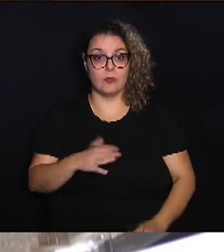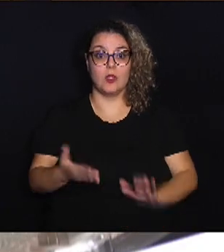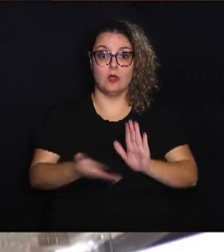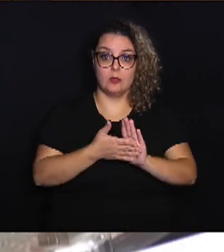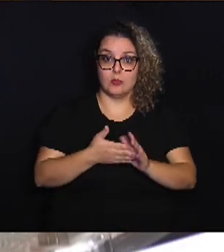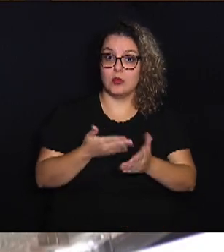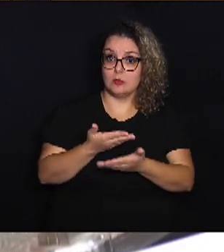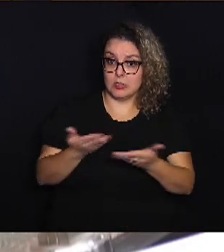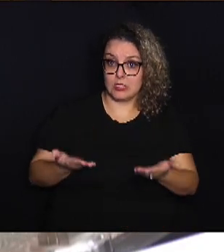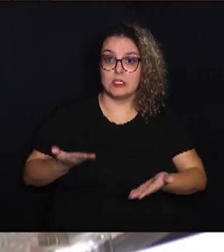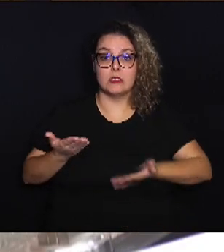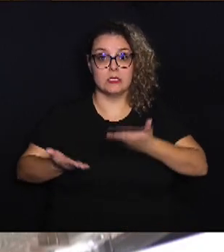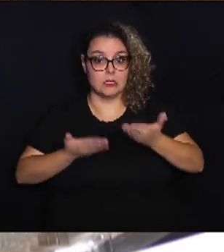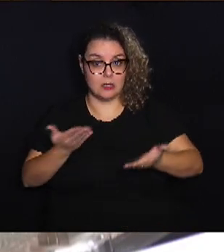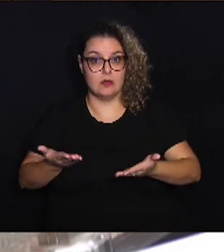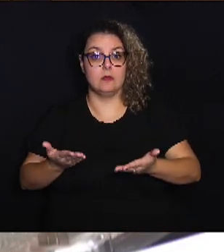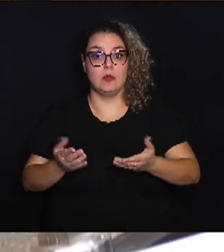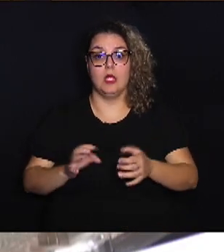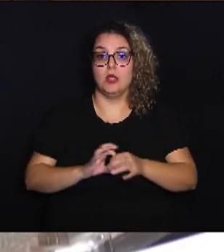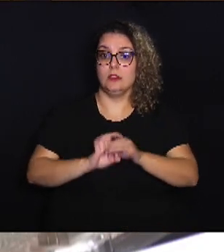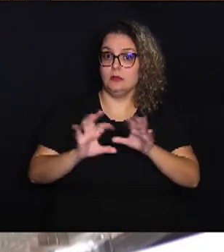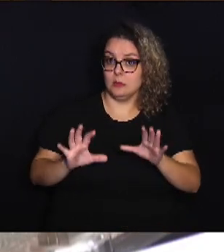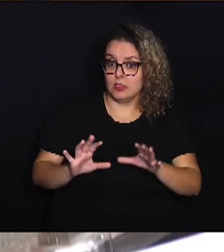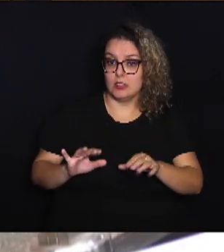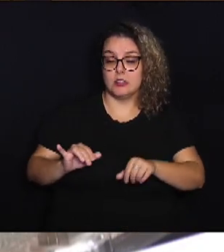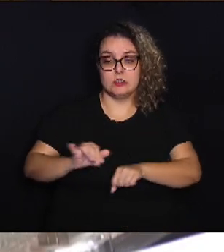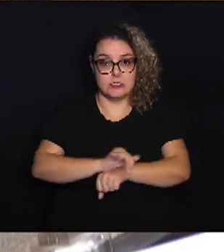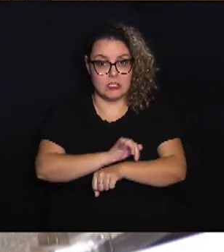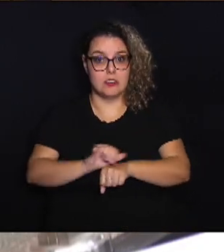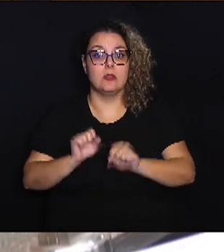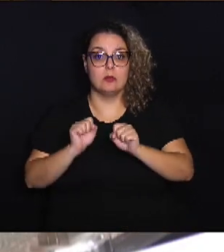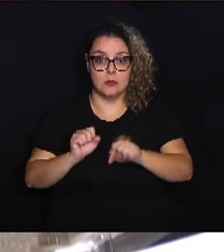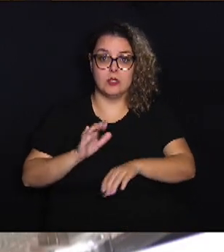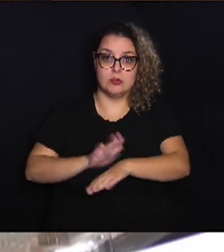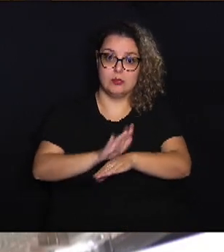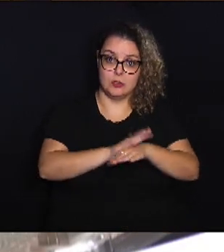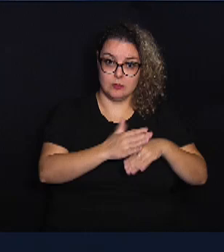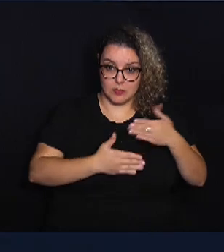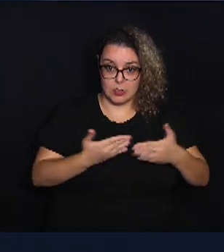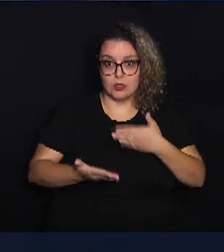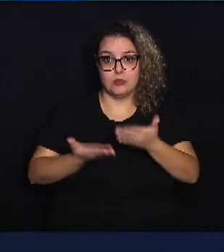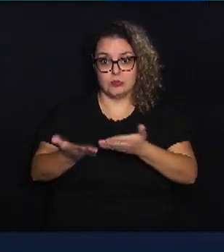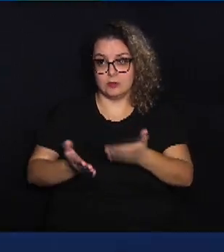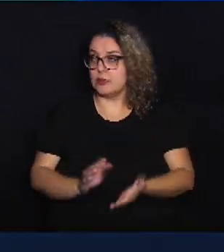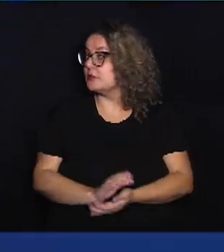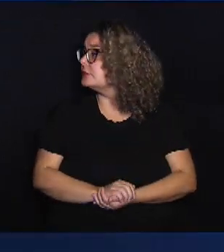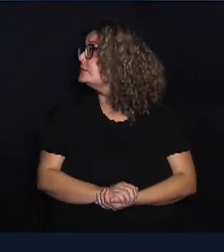tratamentos, disponibilizar mecanismos que possam ajudá-las no decorrer do tratamento.